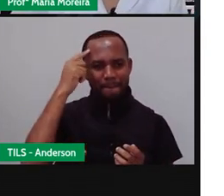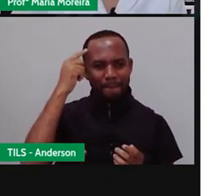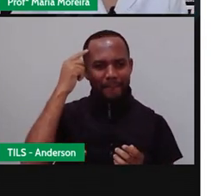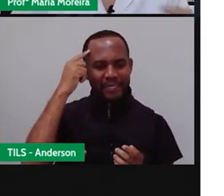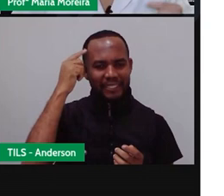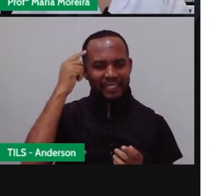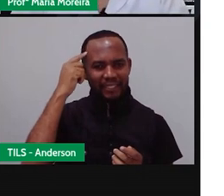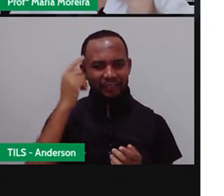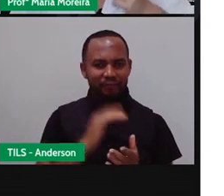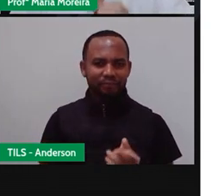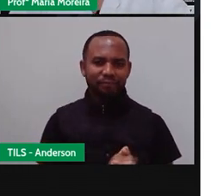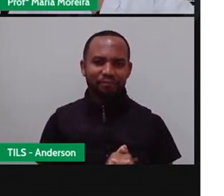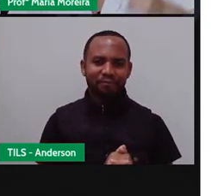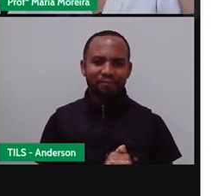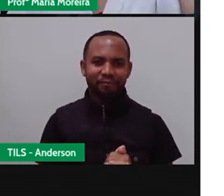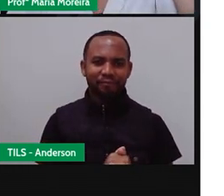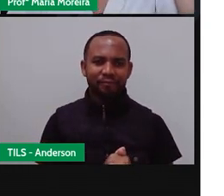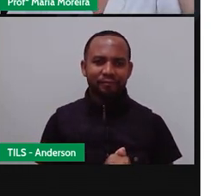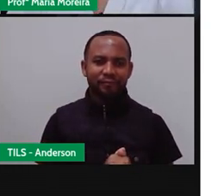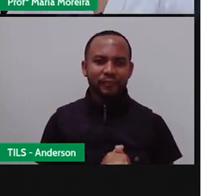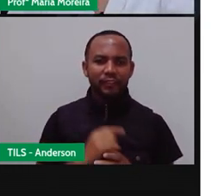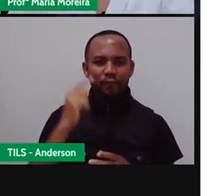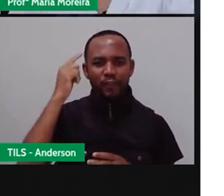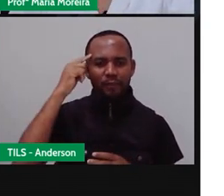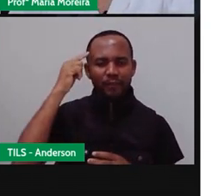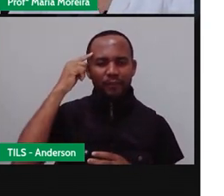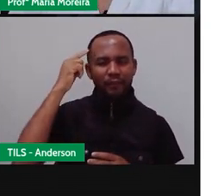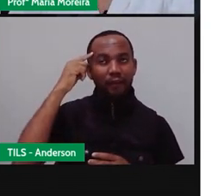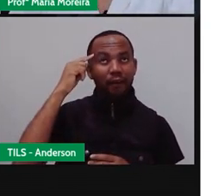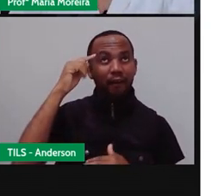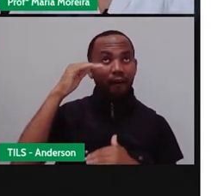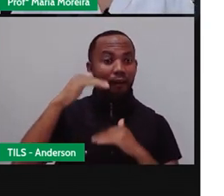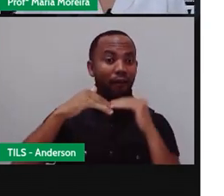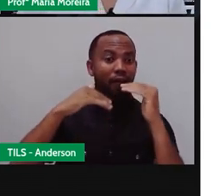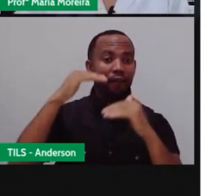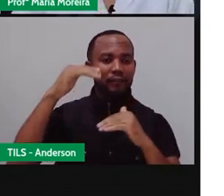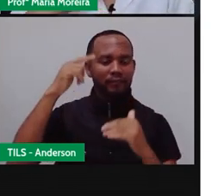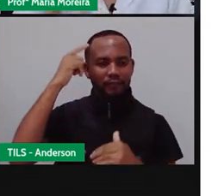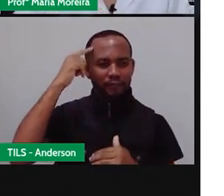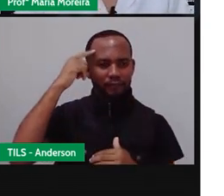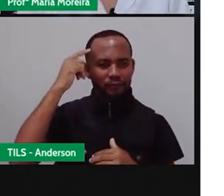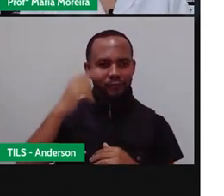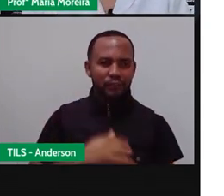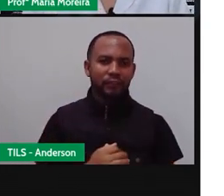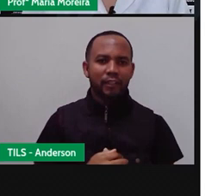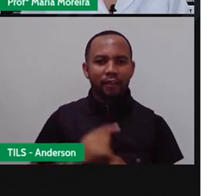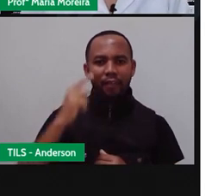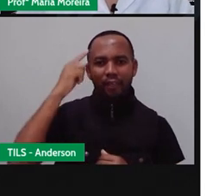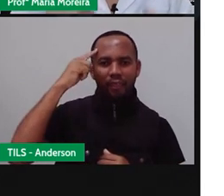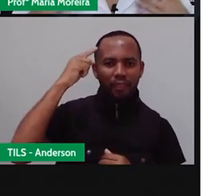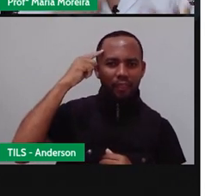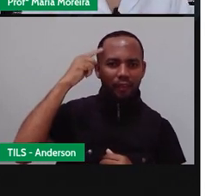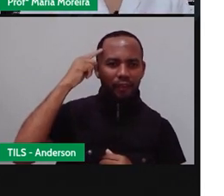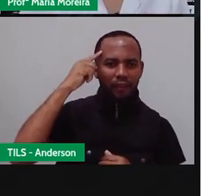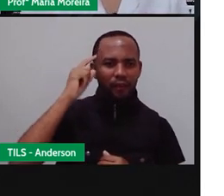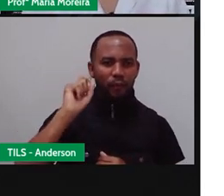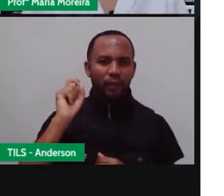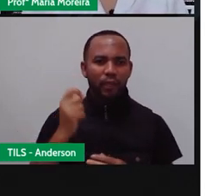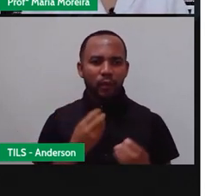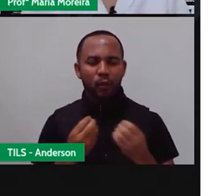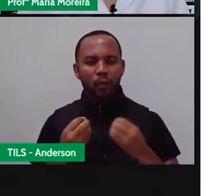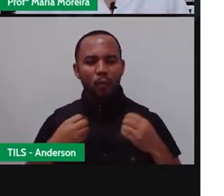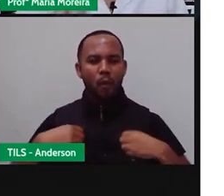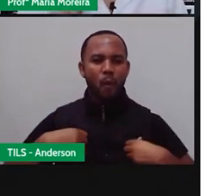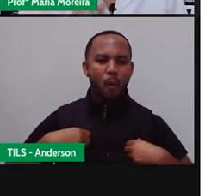Um animal racional, ele raciocina, tá? E aí, depois dessa ideia do transporte, também vem a questão das